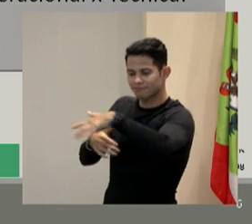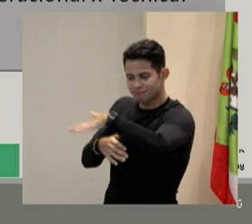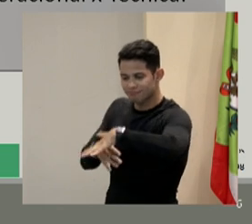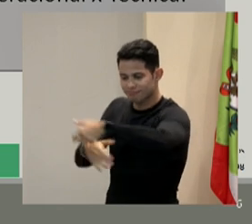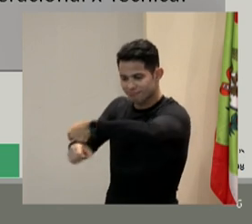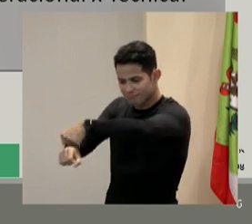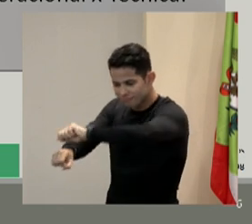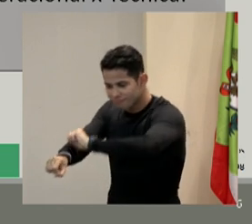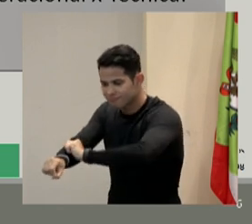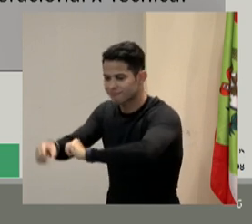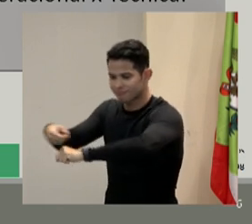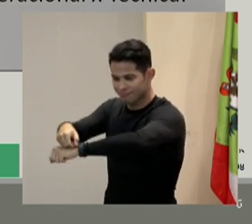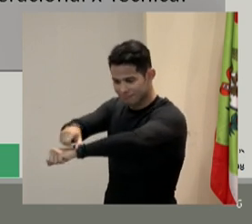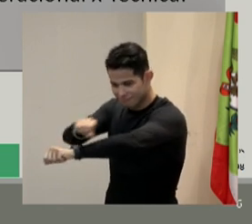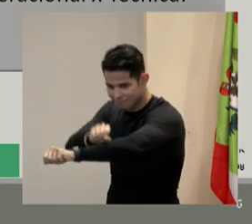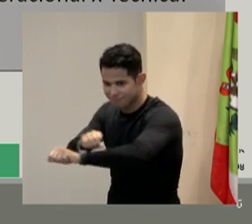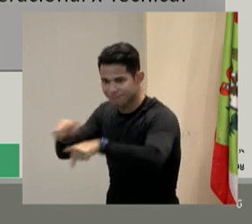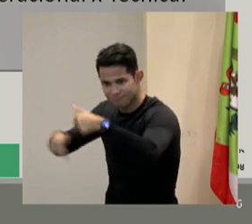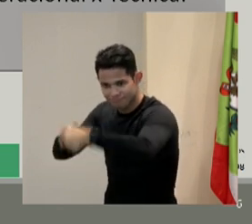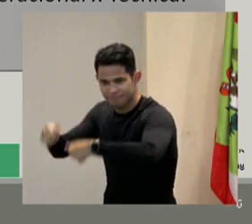quando a gente começa a fazer o estudo,